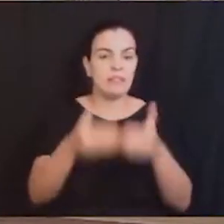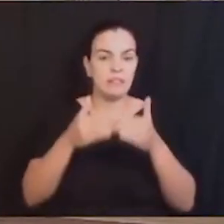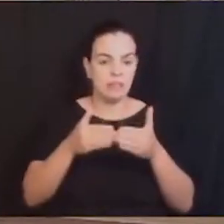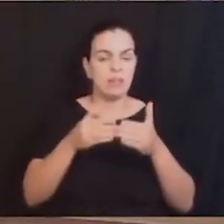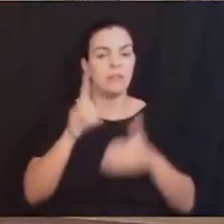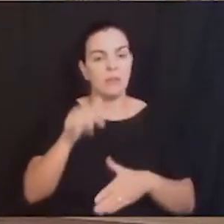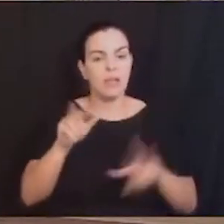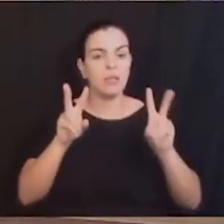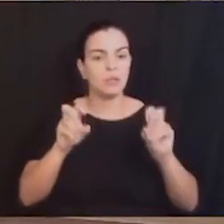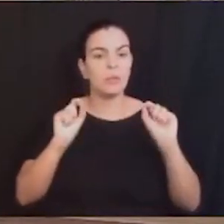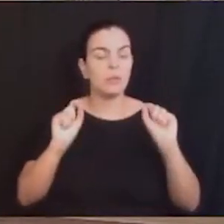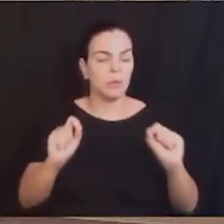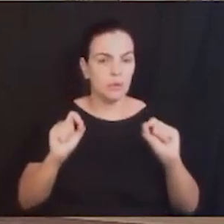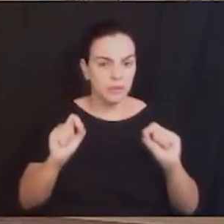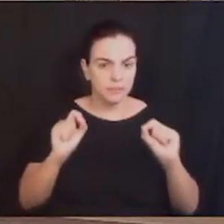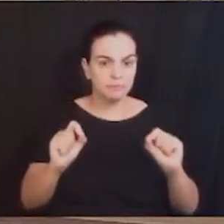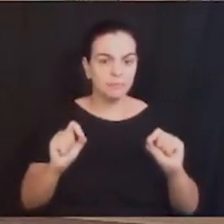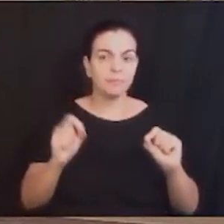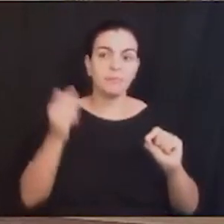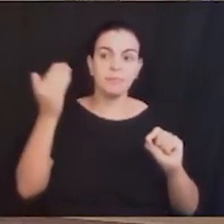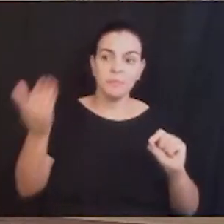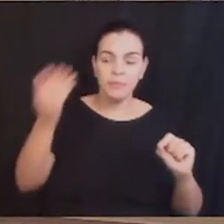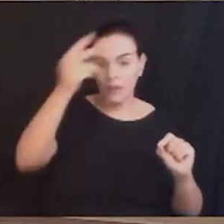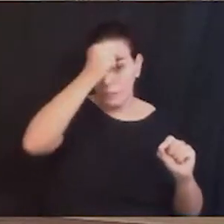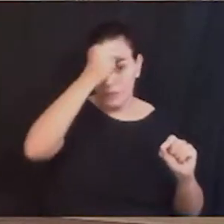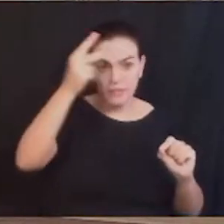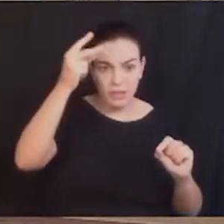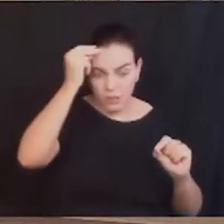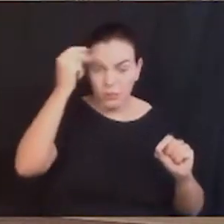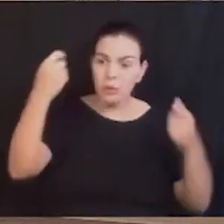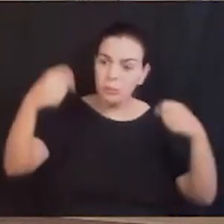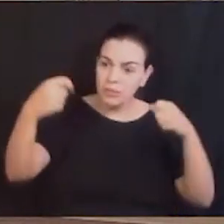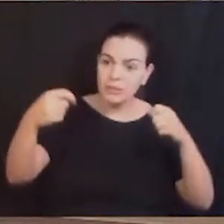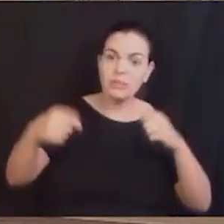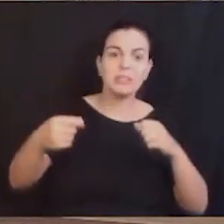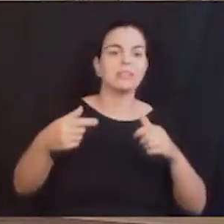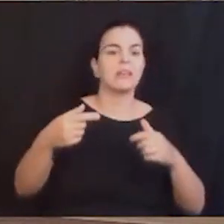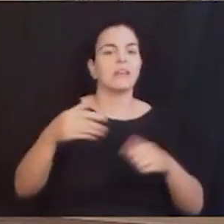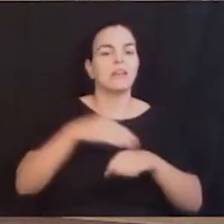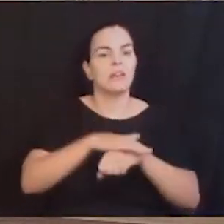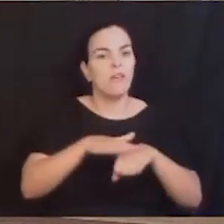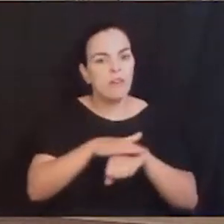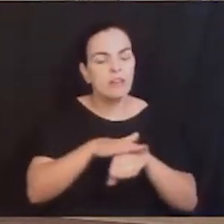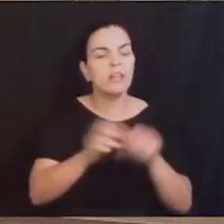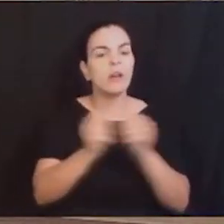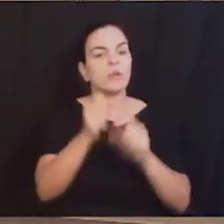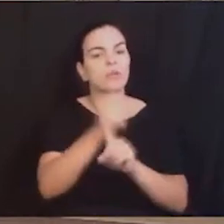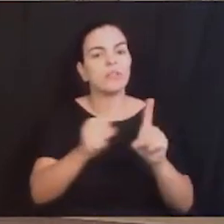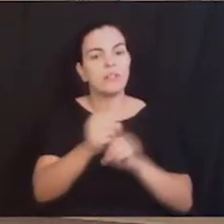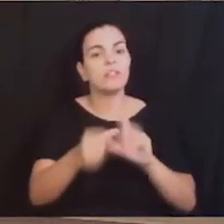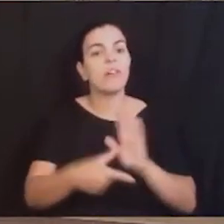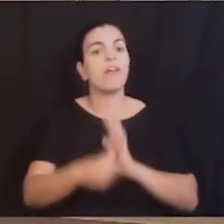para que o Poder Executivo antecipe essas conversas com a sociedade. Nós temos hoje